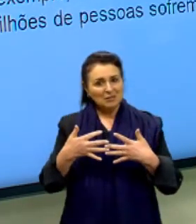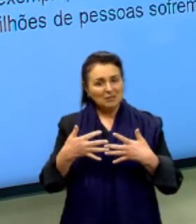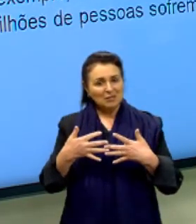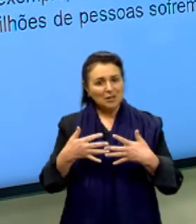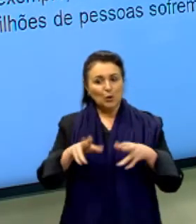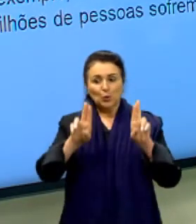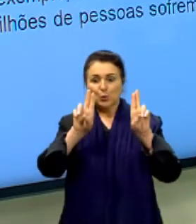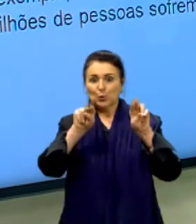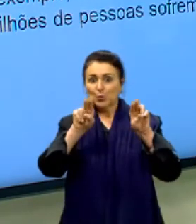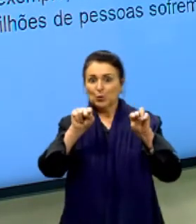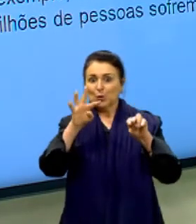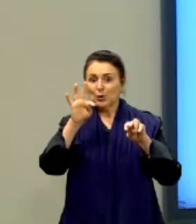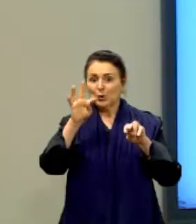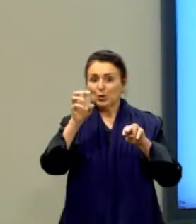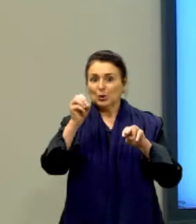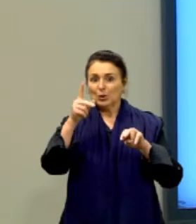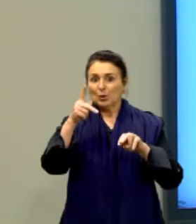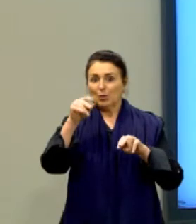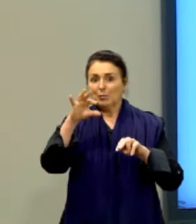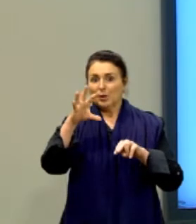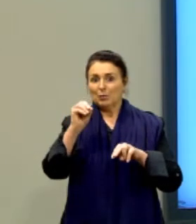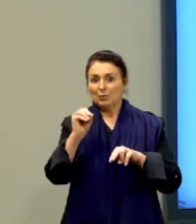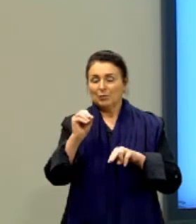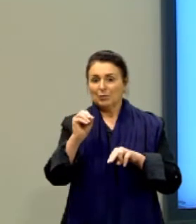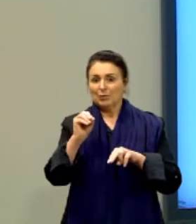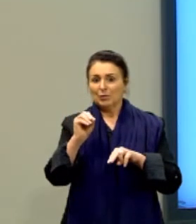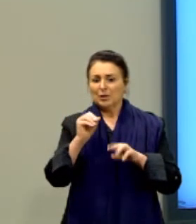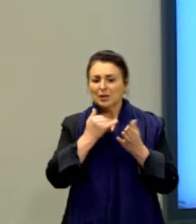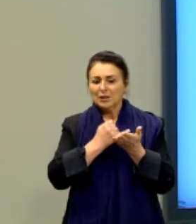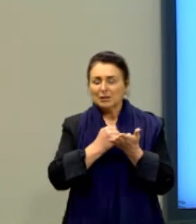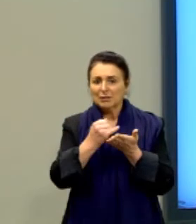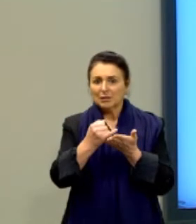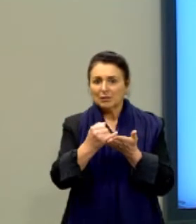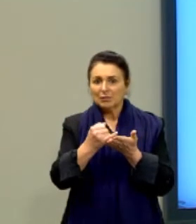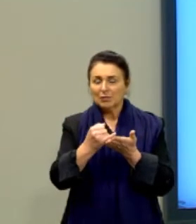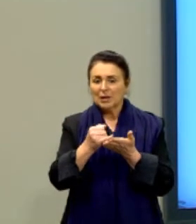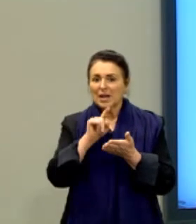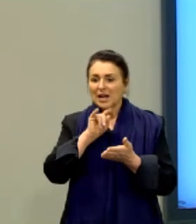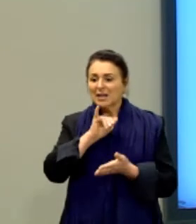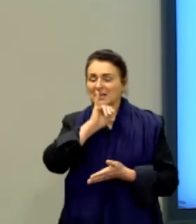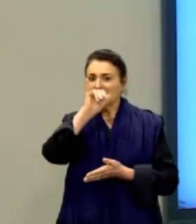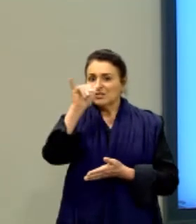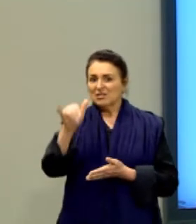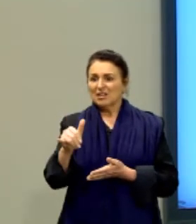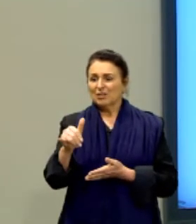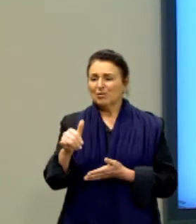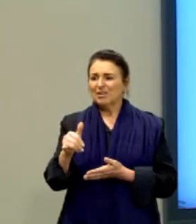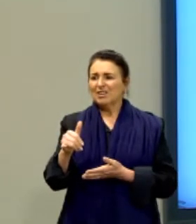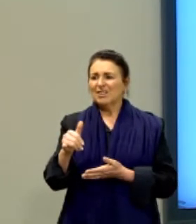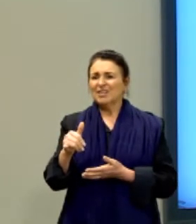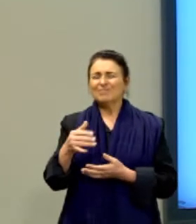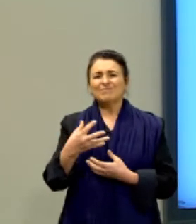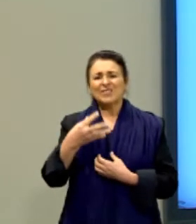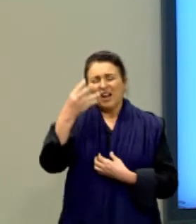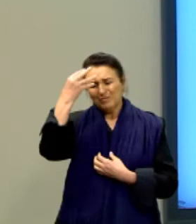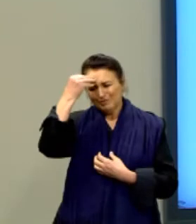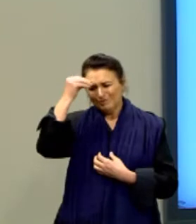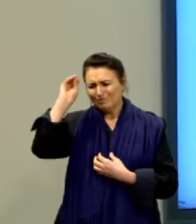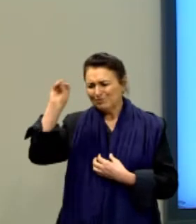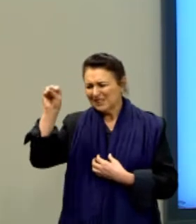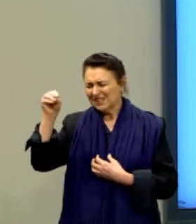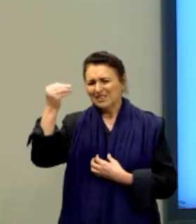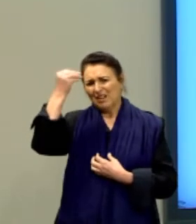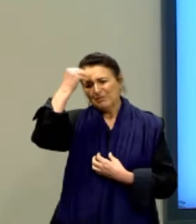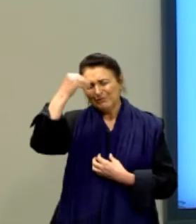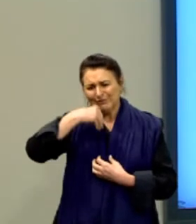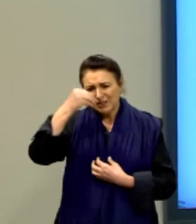tópico dela que está bem no início, tá? Ela vai colocar o seguinte, ela está dizendo que o desânimo aqui, causado